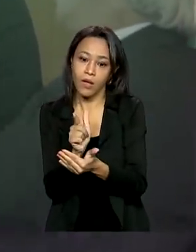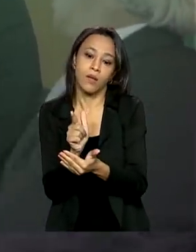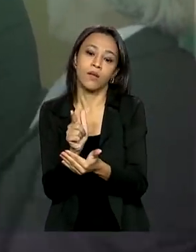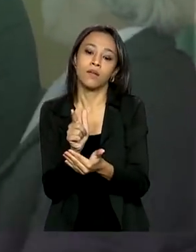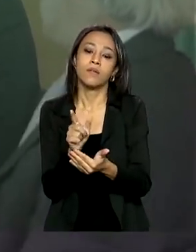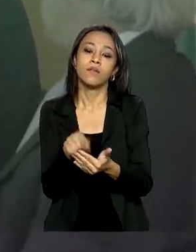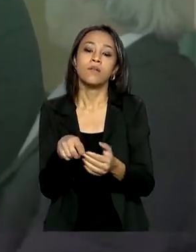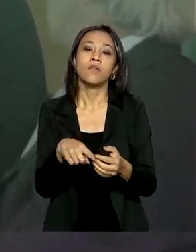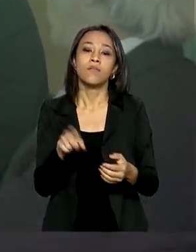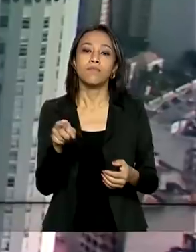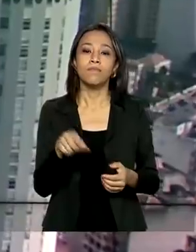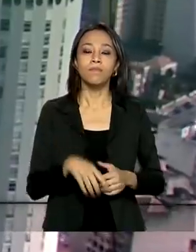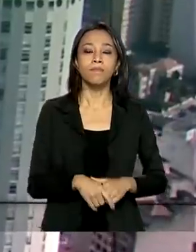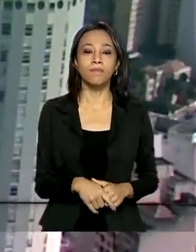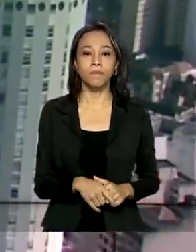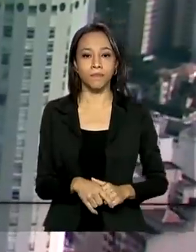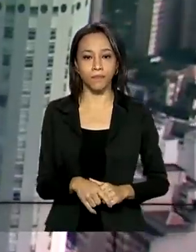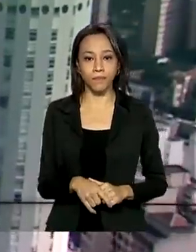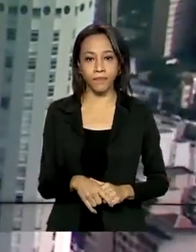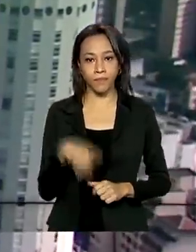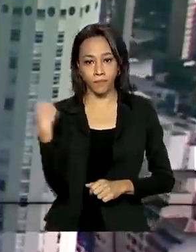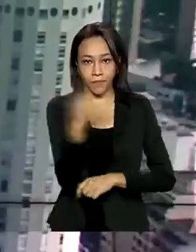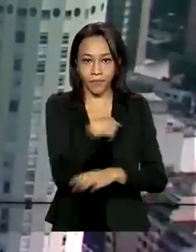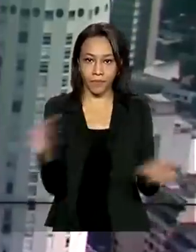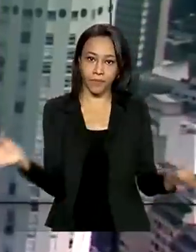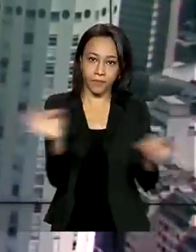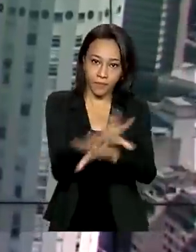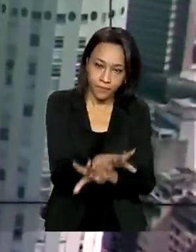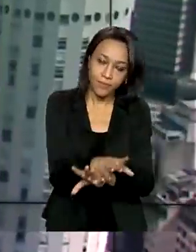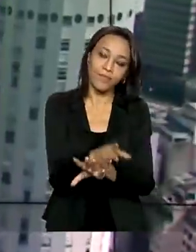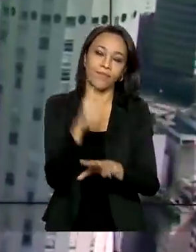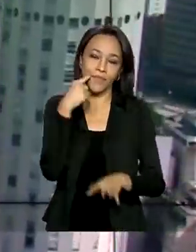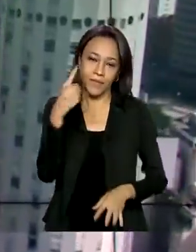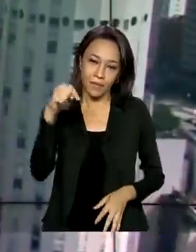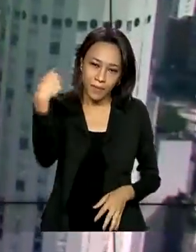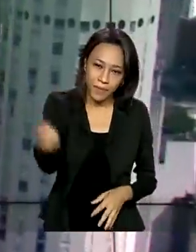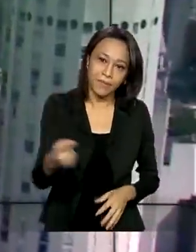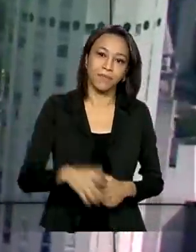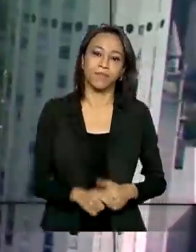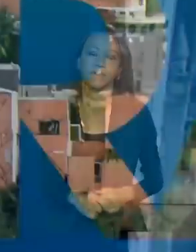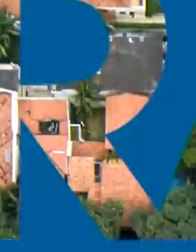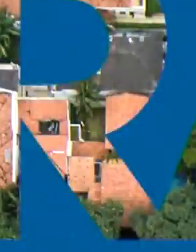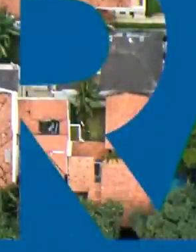extraordinariamente elevados. A gente fica por aqui. Até a próxima edição.